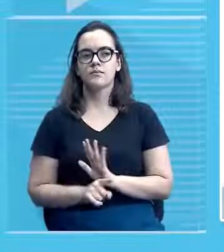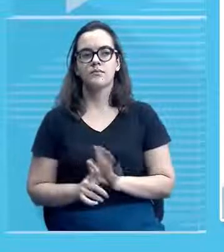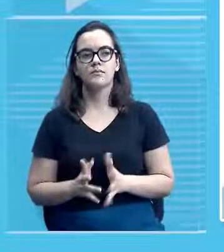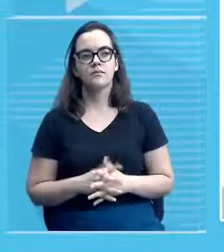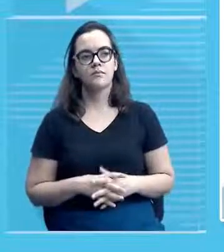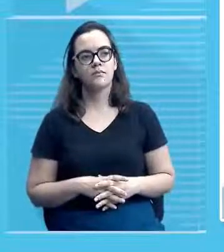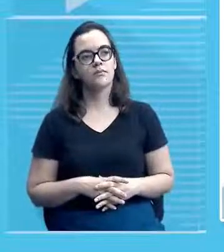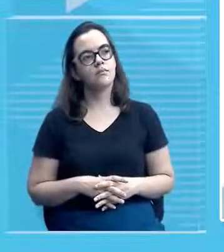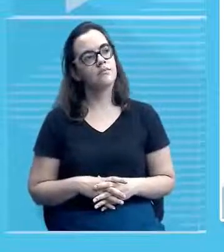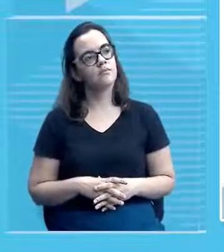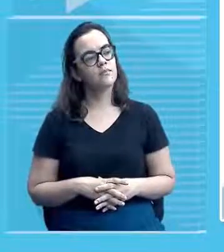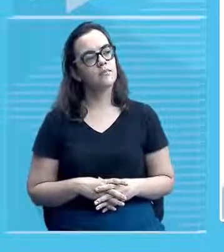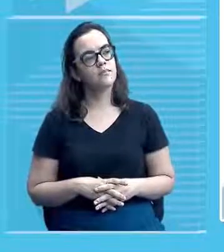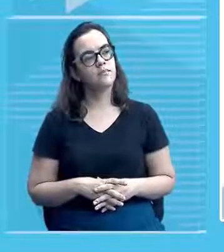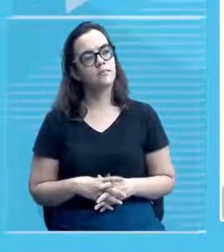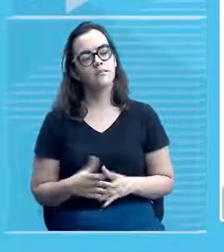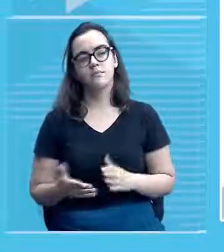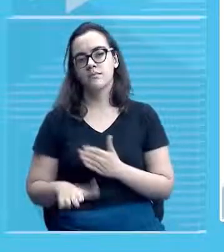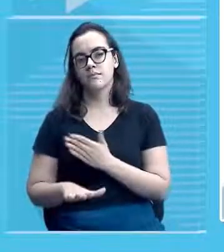exercíciozinho